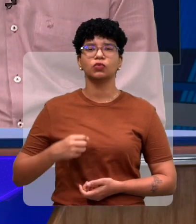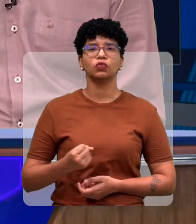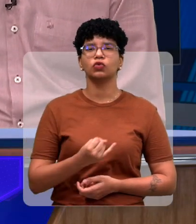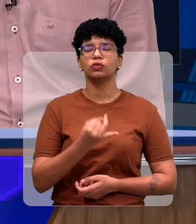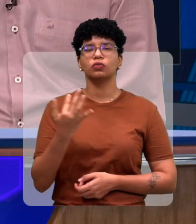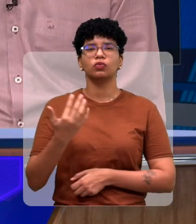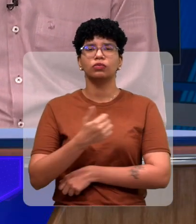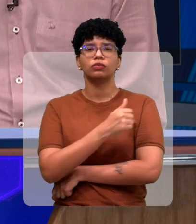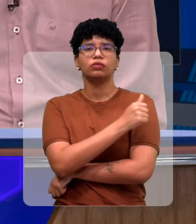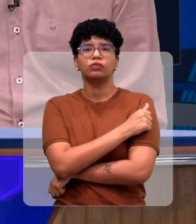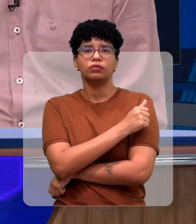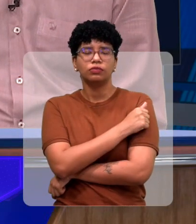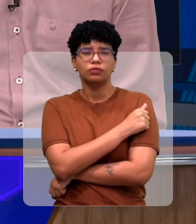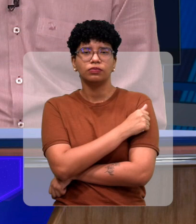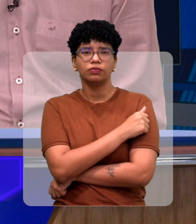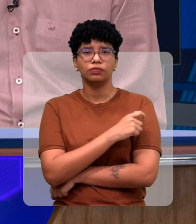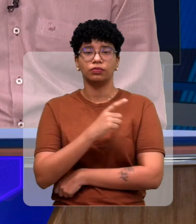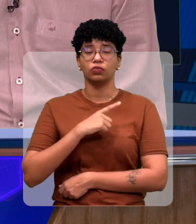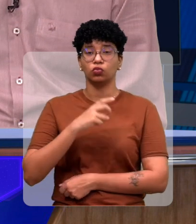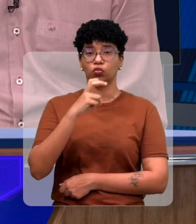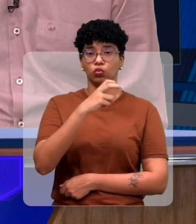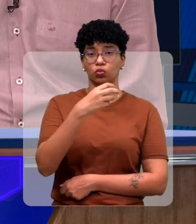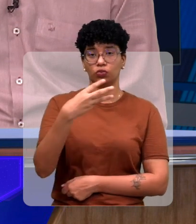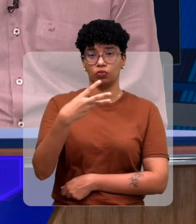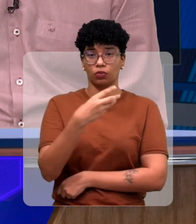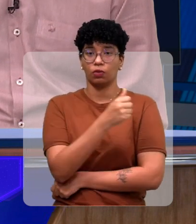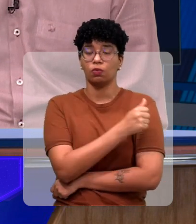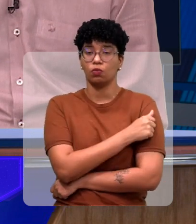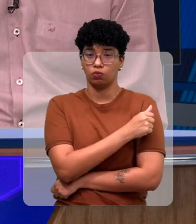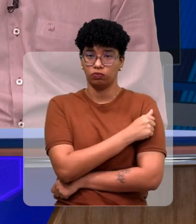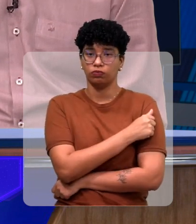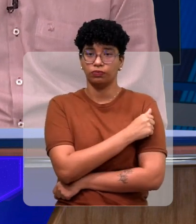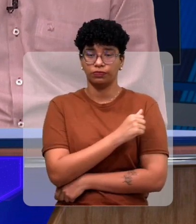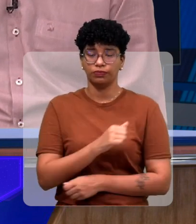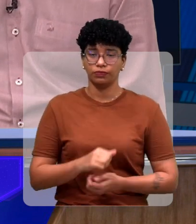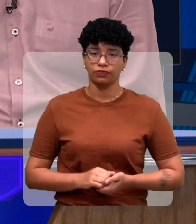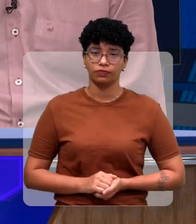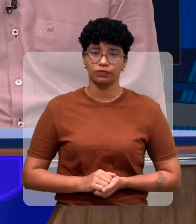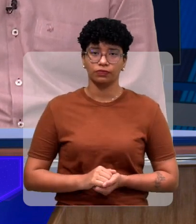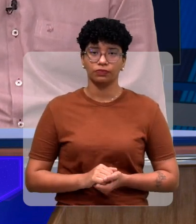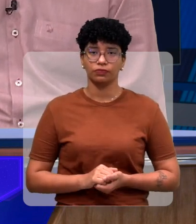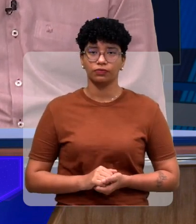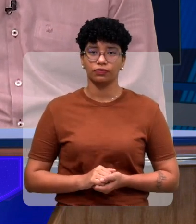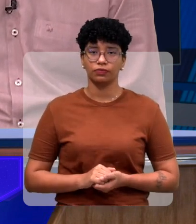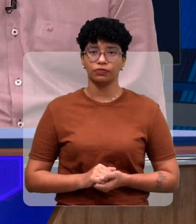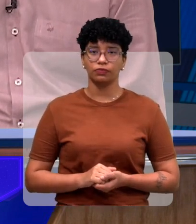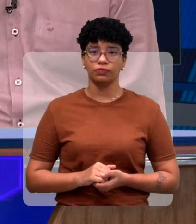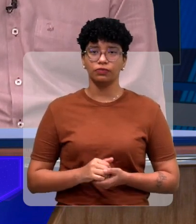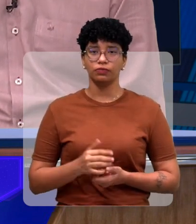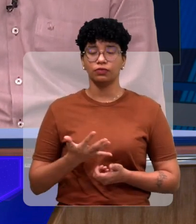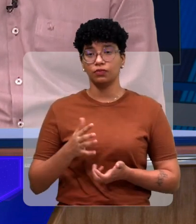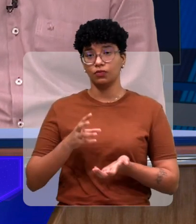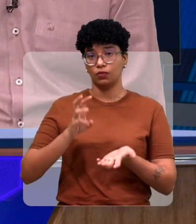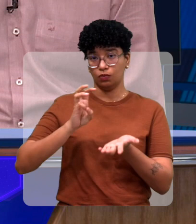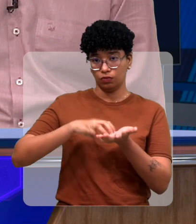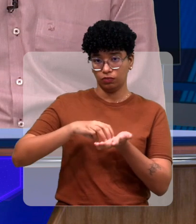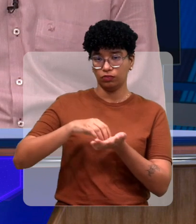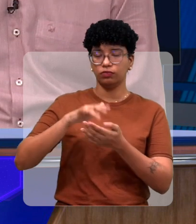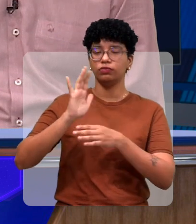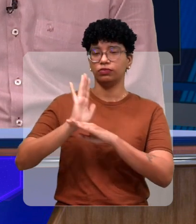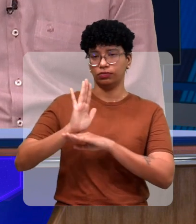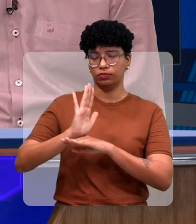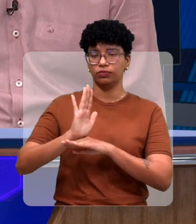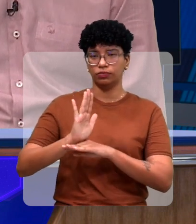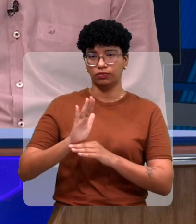alfabetização... Hoje tem quantos alunos lá na Devist? Temos 53 alunos. 53 alunos. É. Setor no manhã e